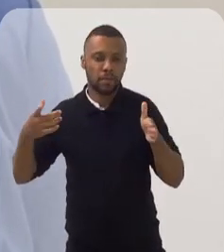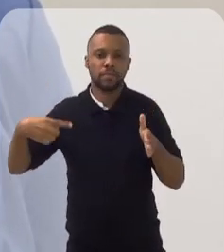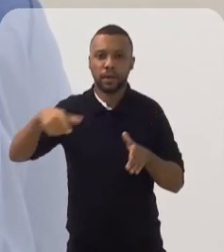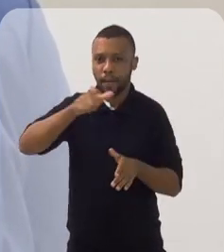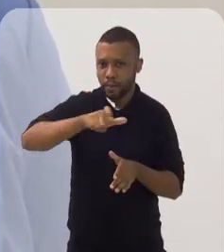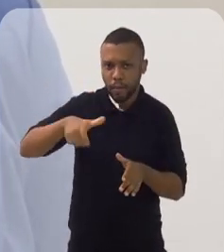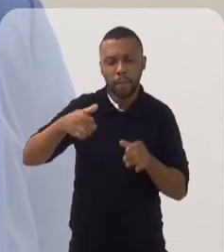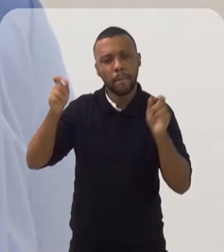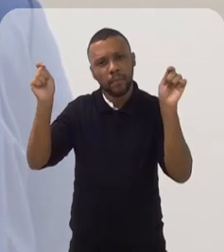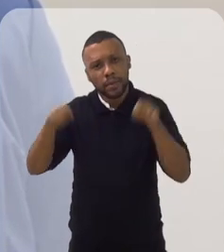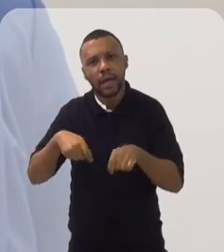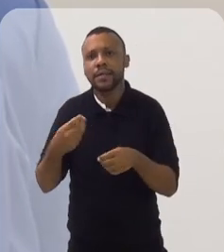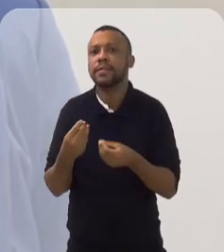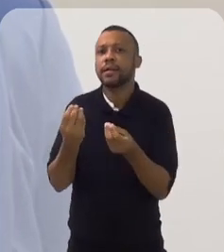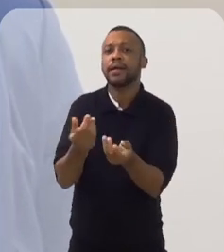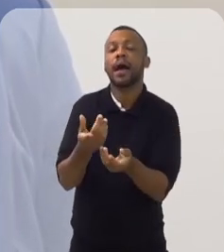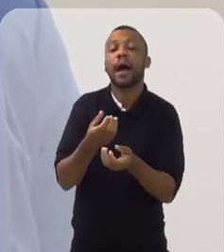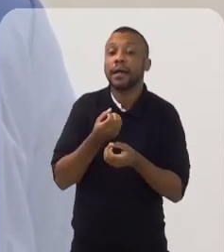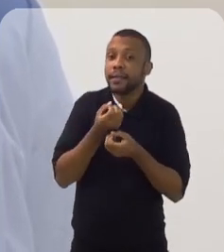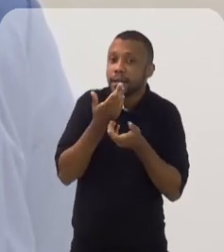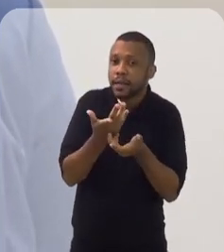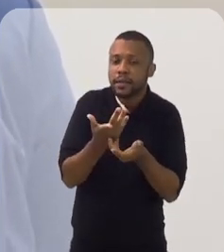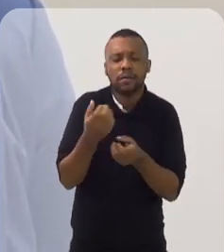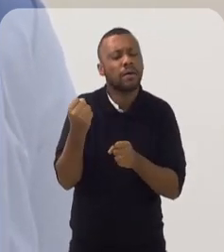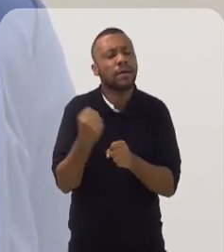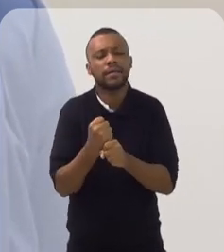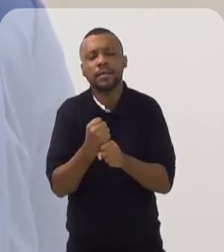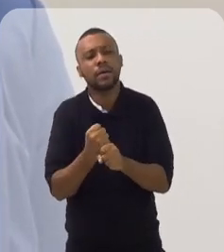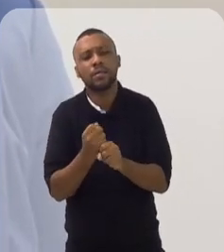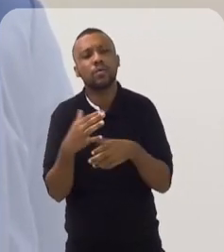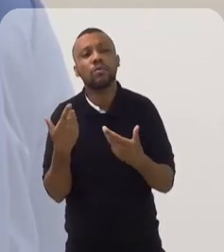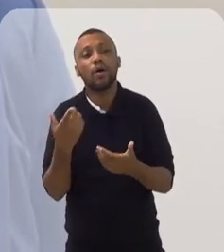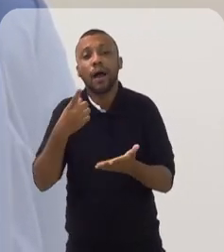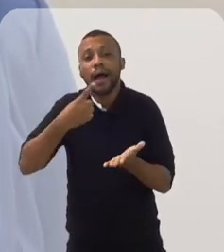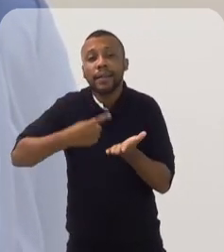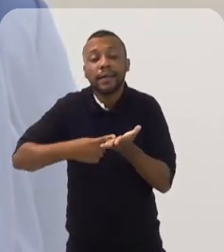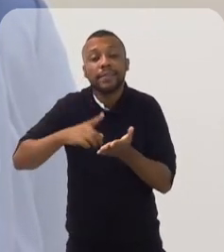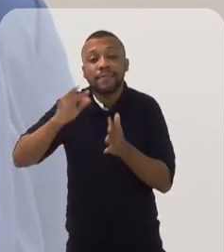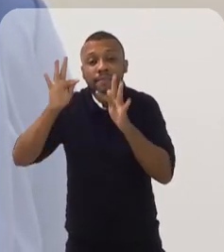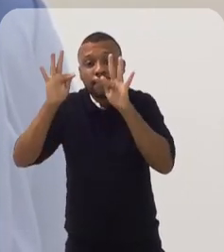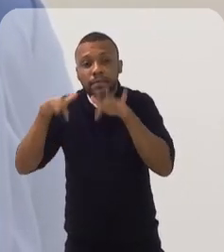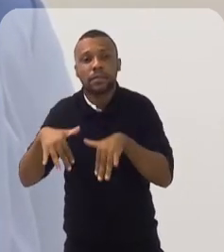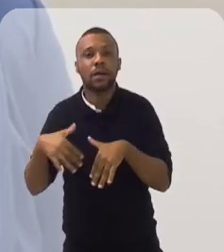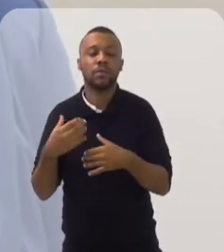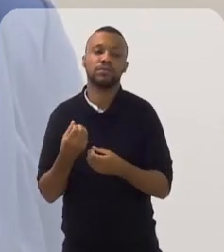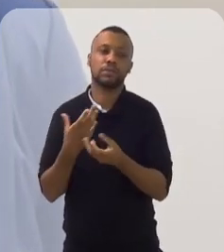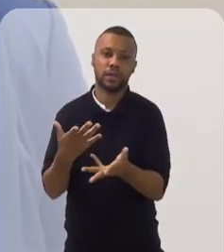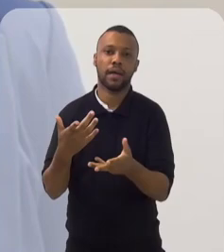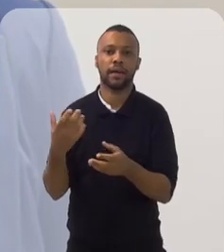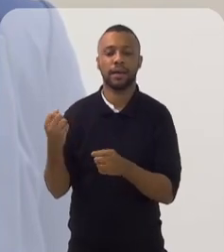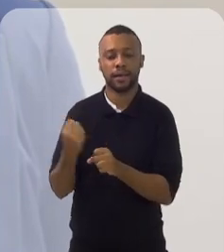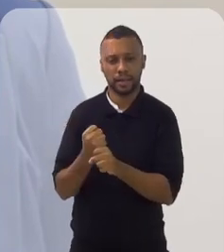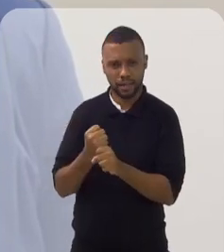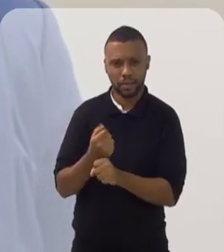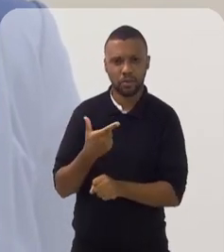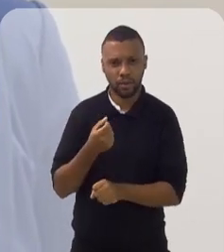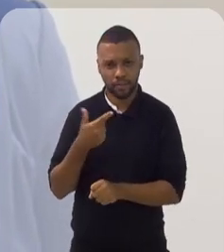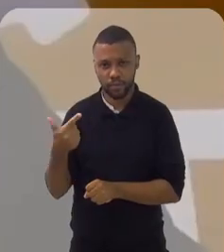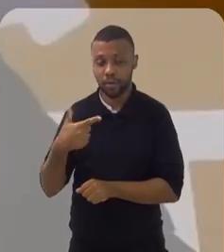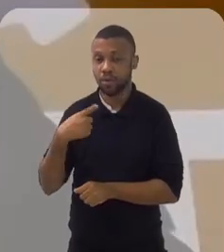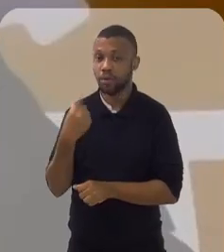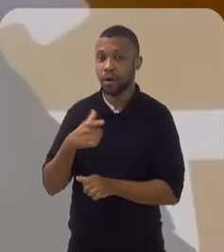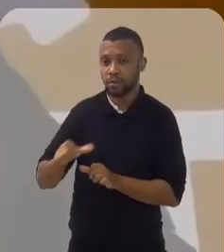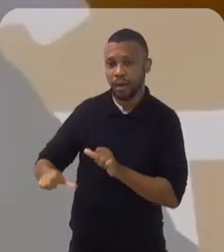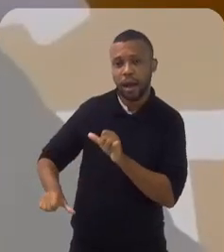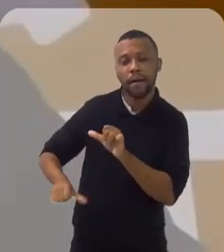pessoas pudessem entregar as declarações de imposto de renda. Esse ano, Samir, qual é a data final de entrega do imposto de renda? Esse ano a gente teve